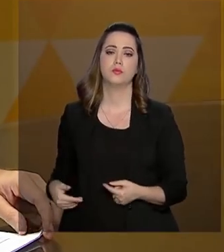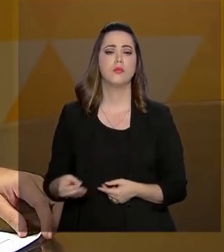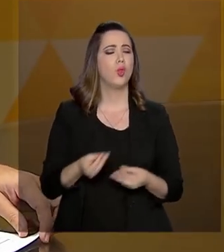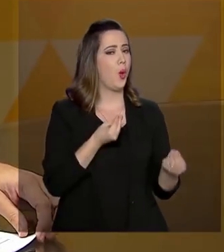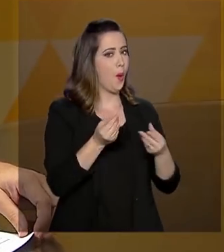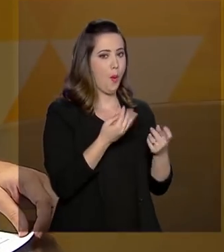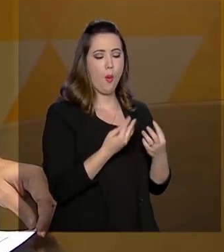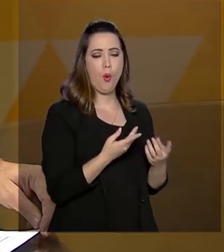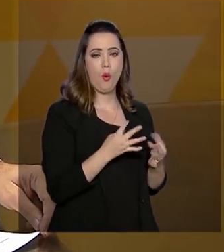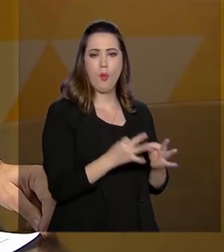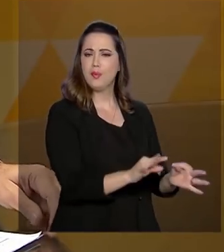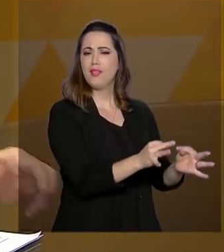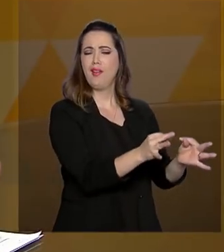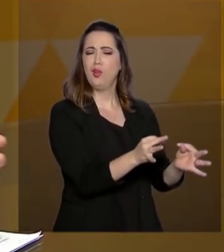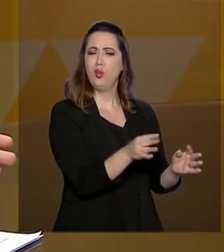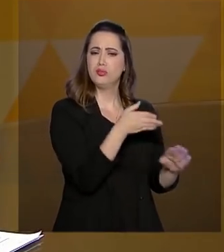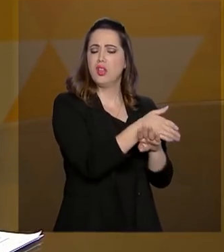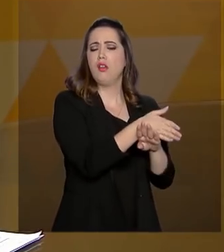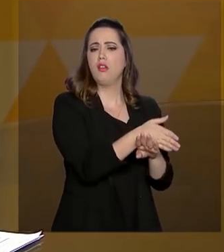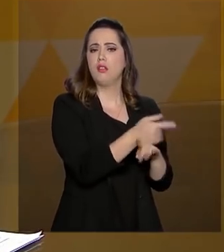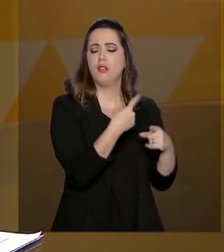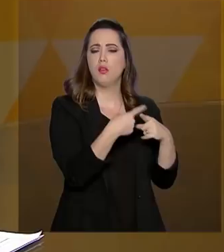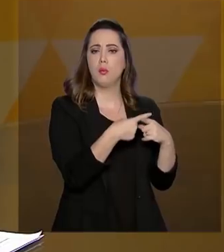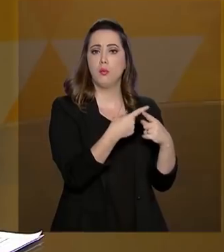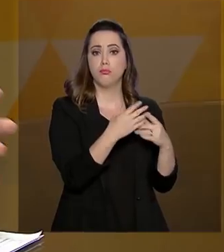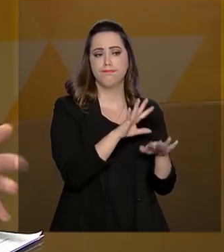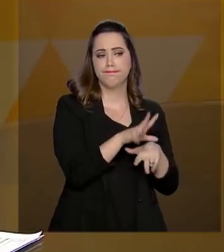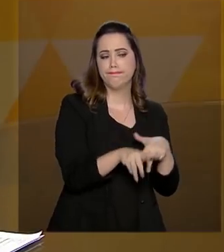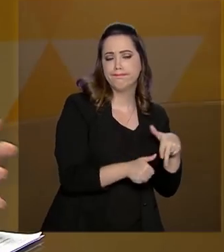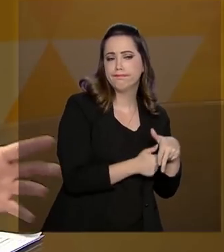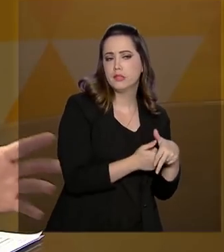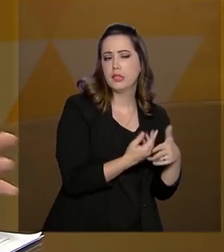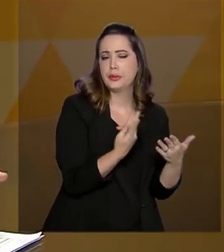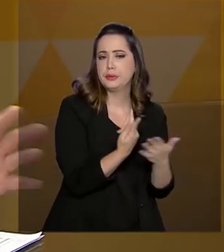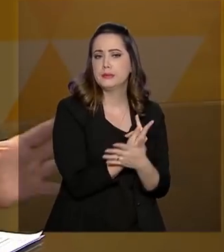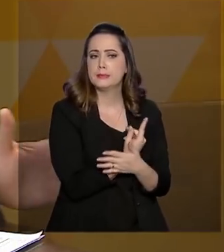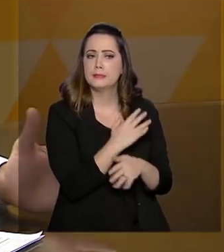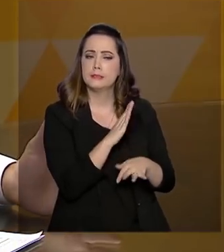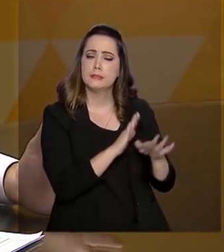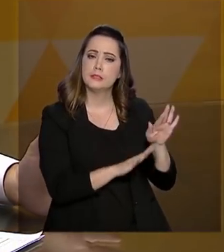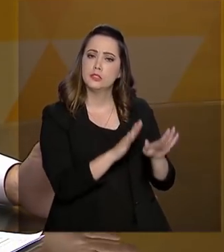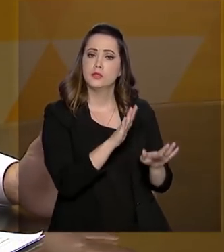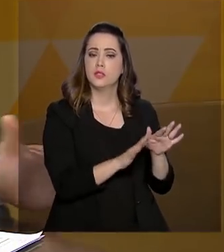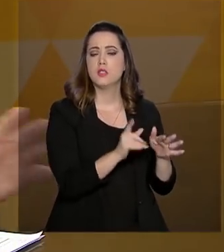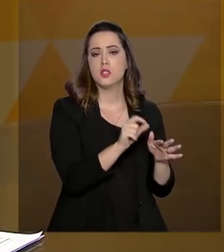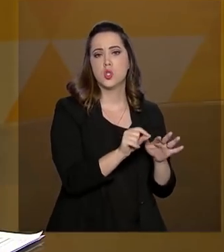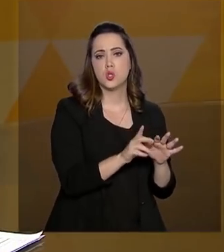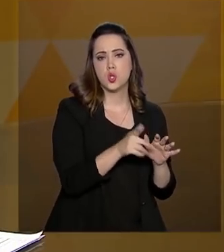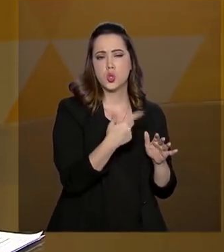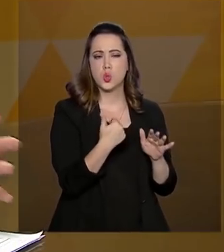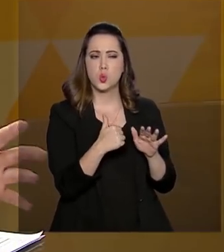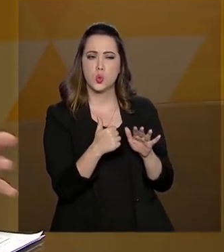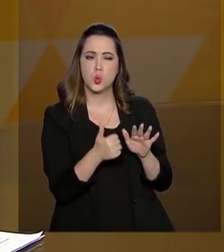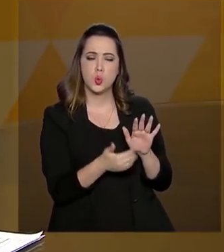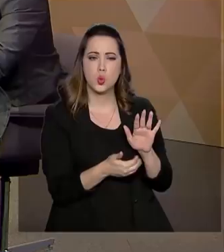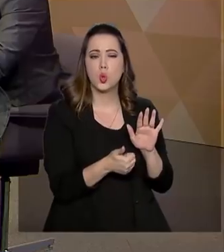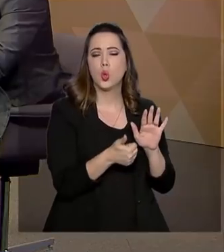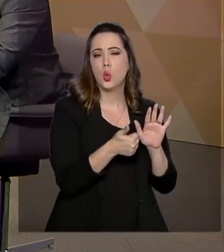entra nessa questão como um todo? Até porque a corrupção, ela se estabelece ali numa interface entre o lícito e o ilícito.